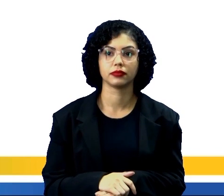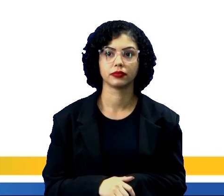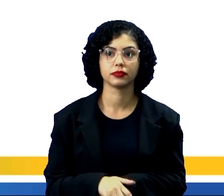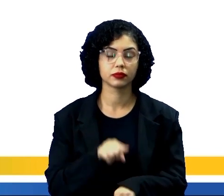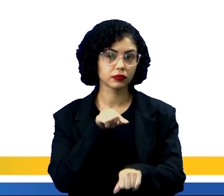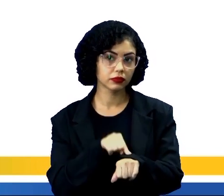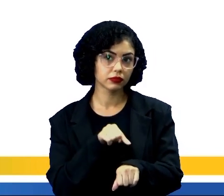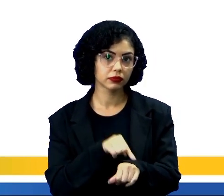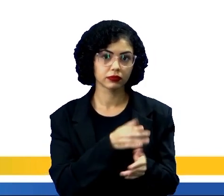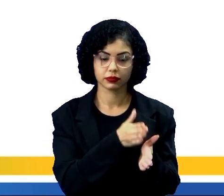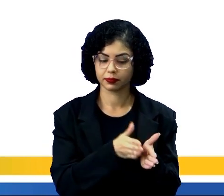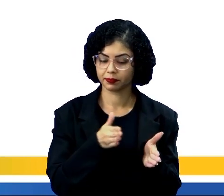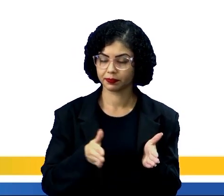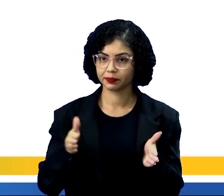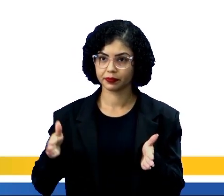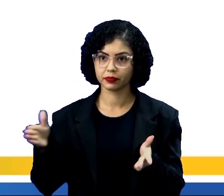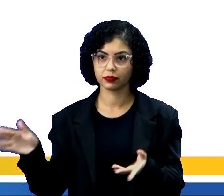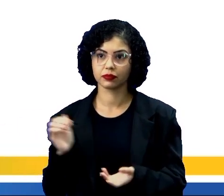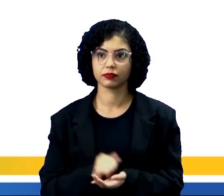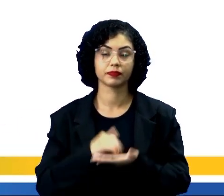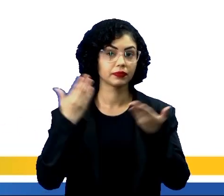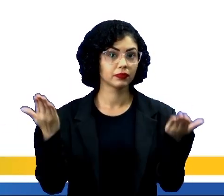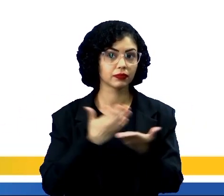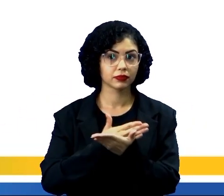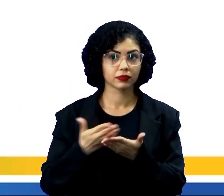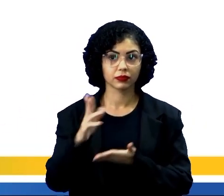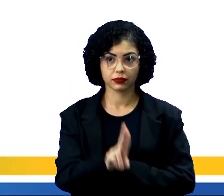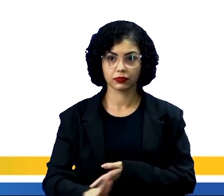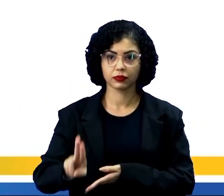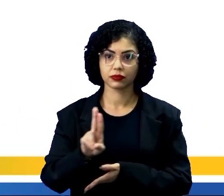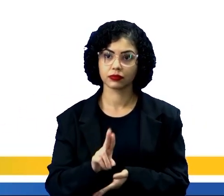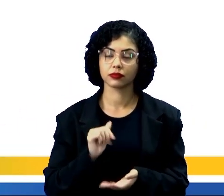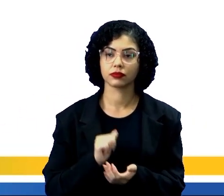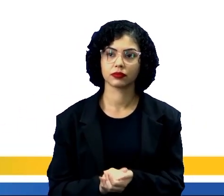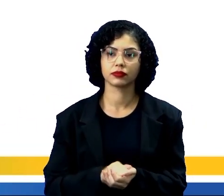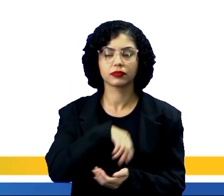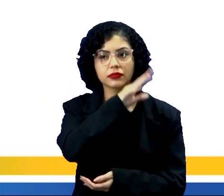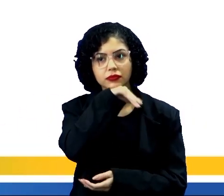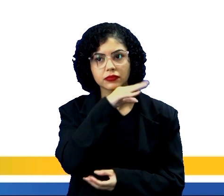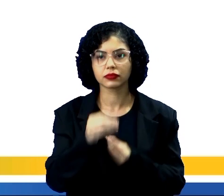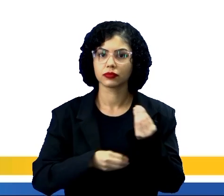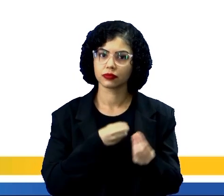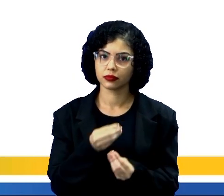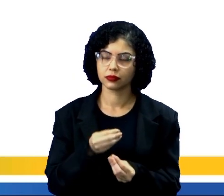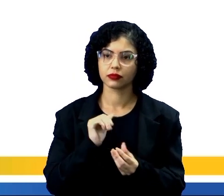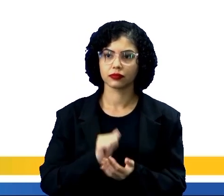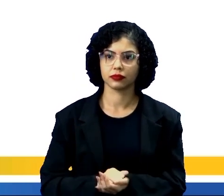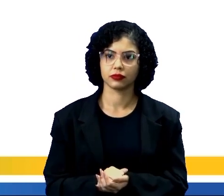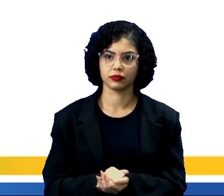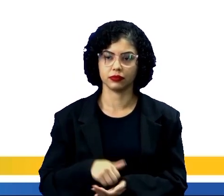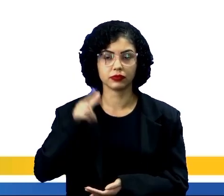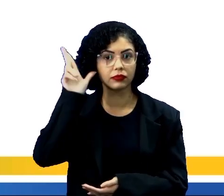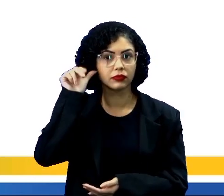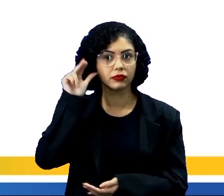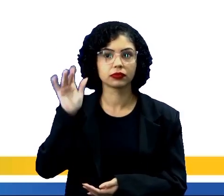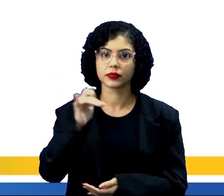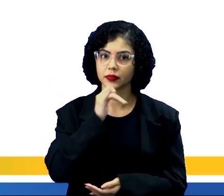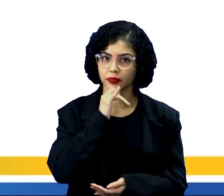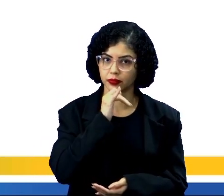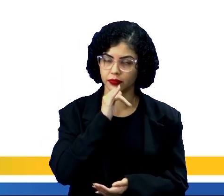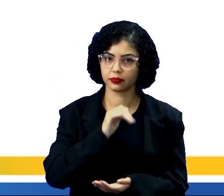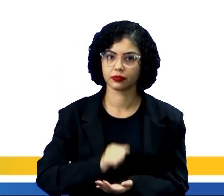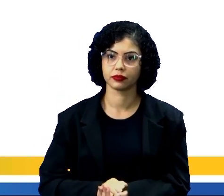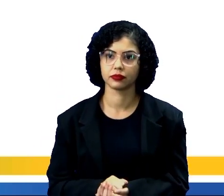O tempo foi passando e então começou a usar animais como transportes. Os cavalos, por